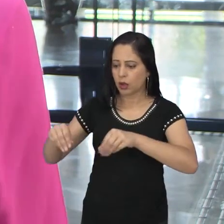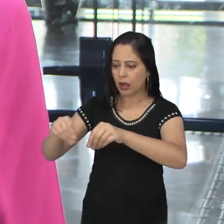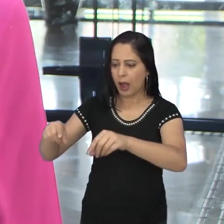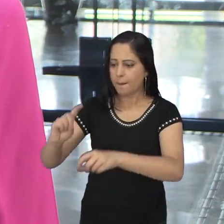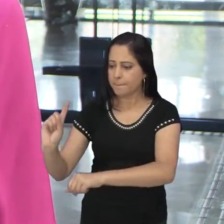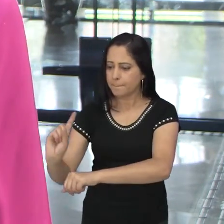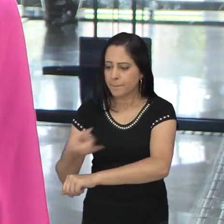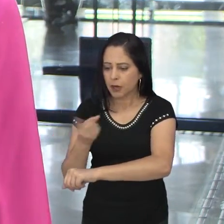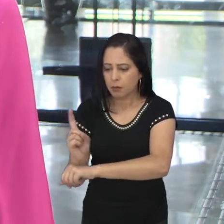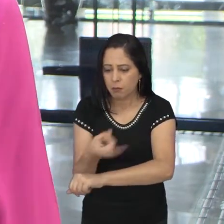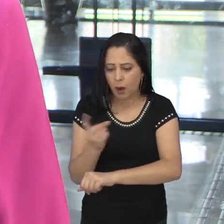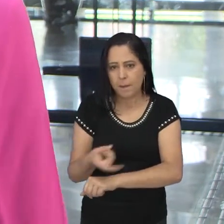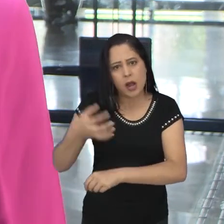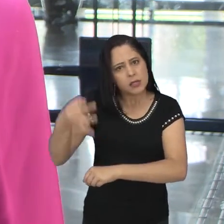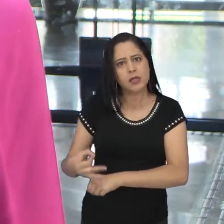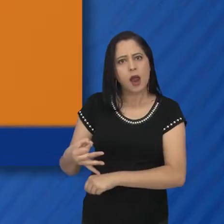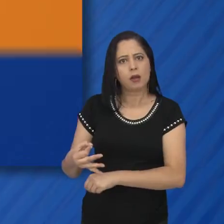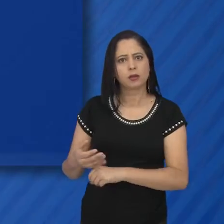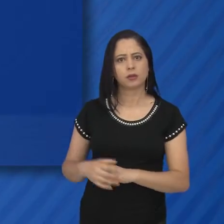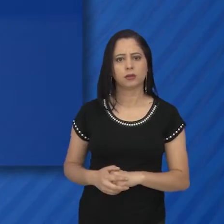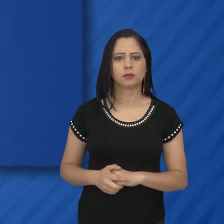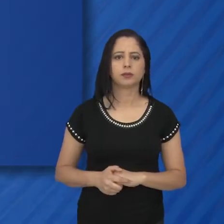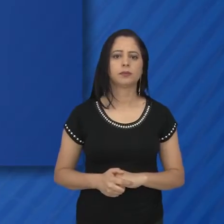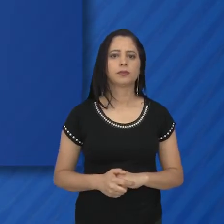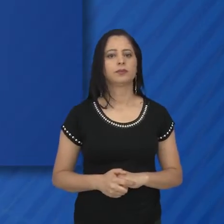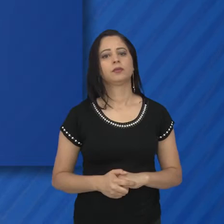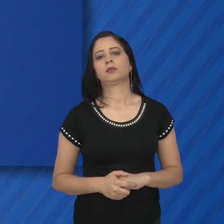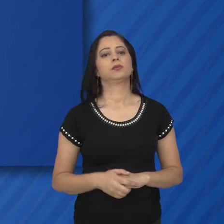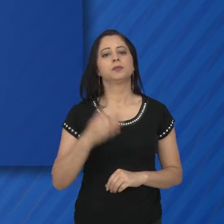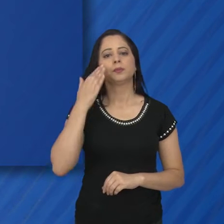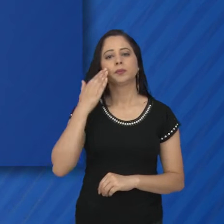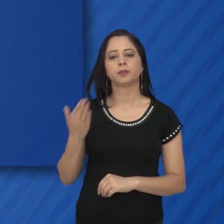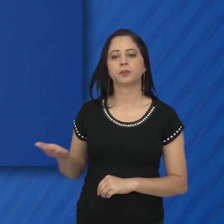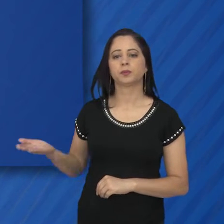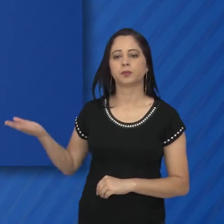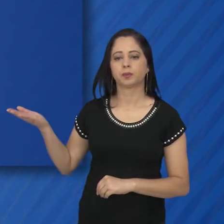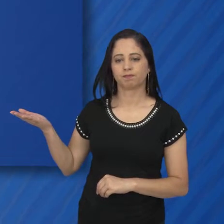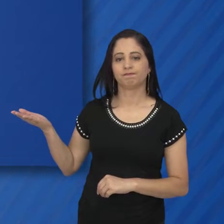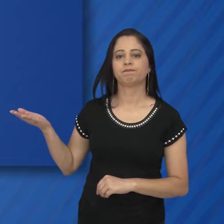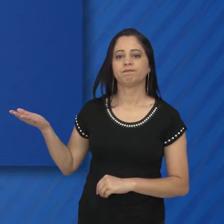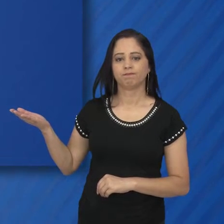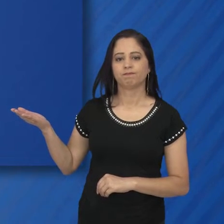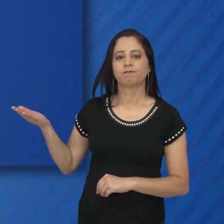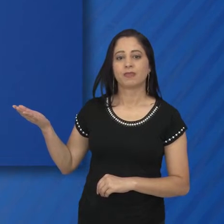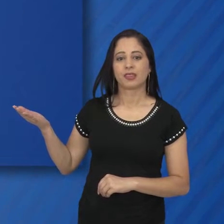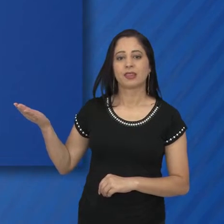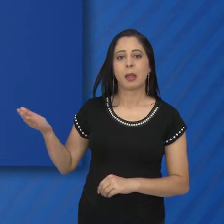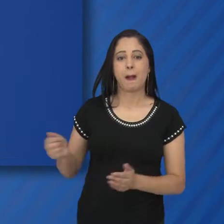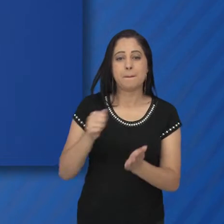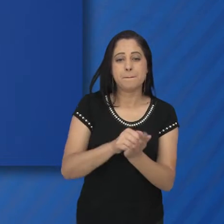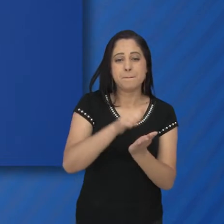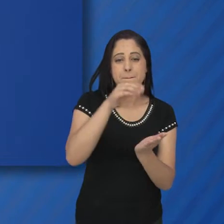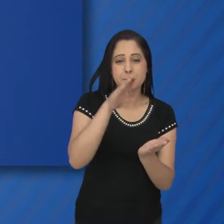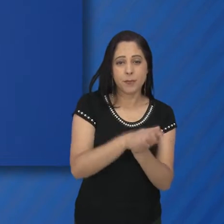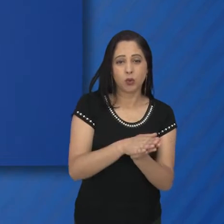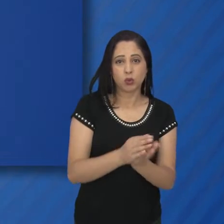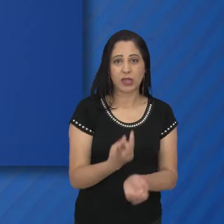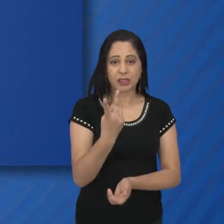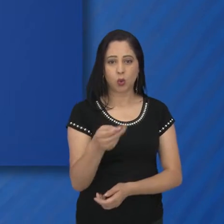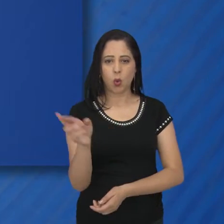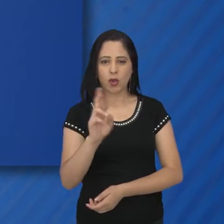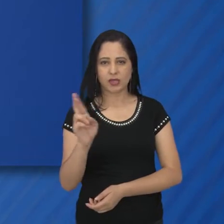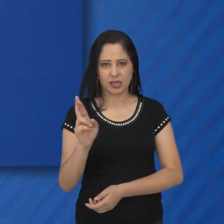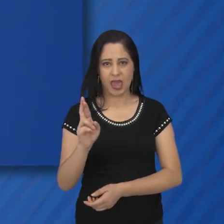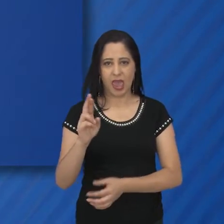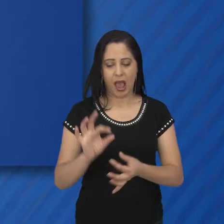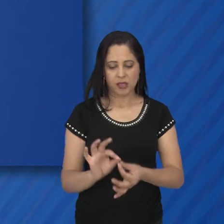com menos impacto do que o fogo. Segundo o texto, o infrator que usar o fogo para limpar o terreno terá de pagar uma